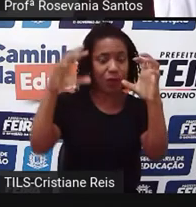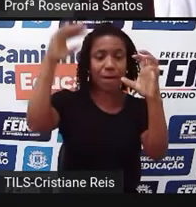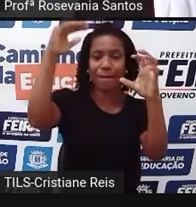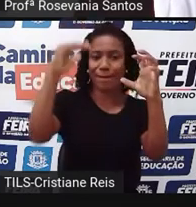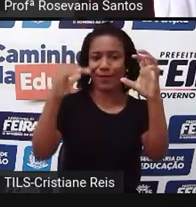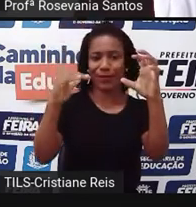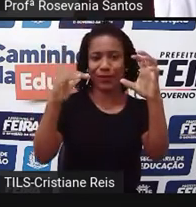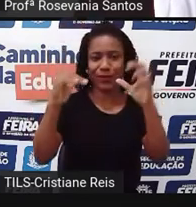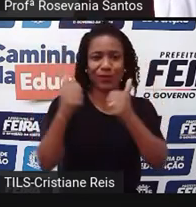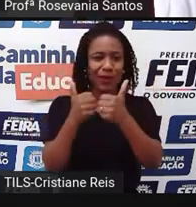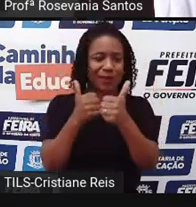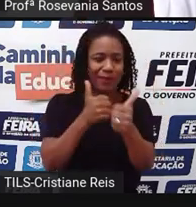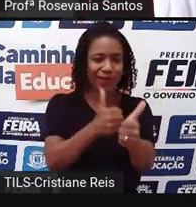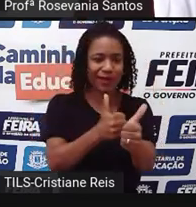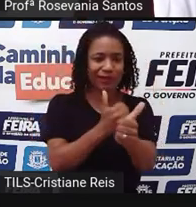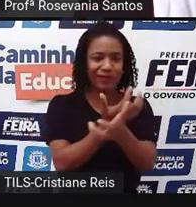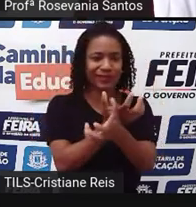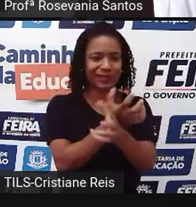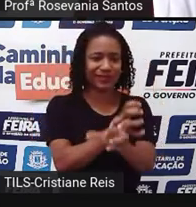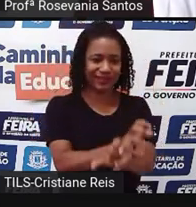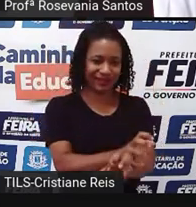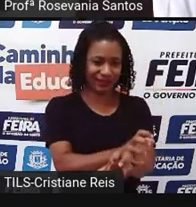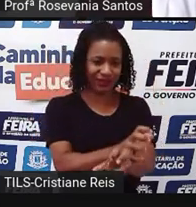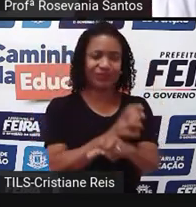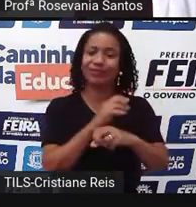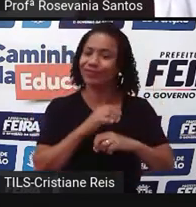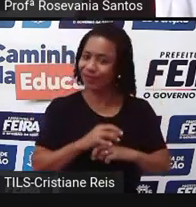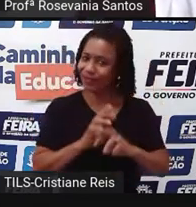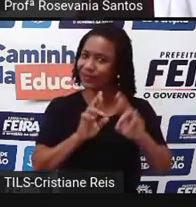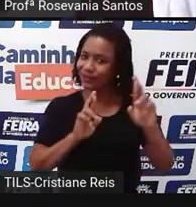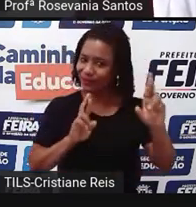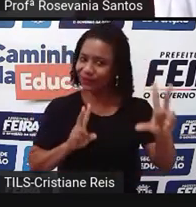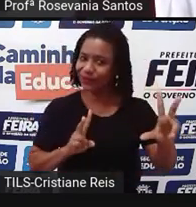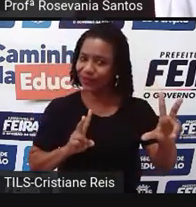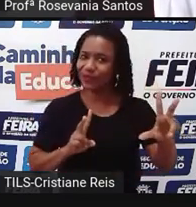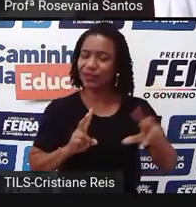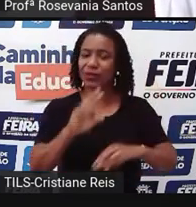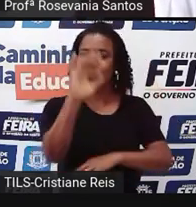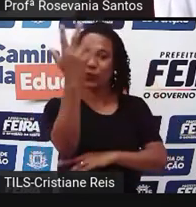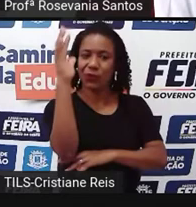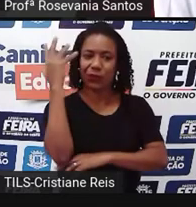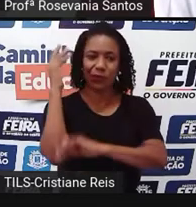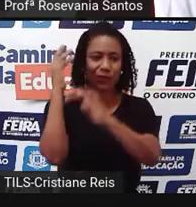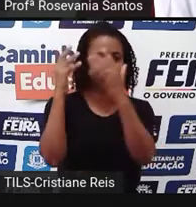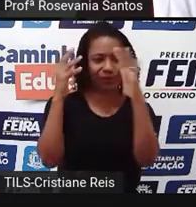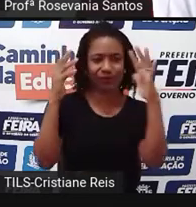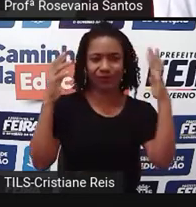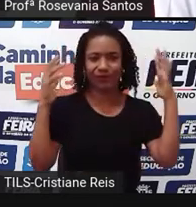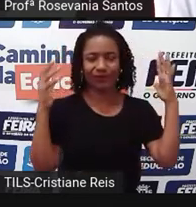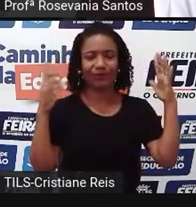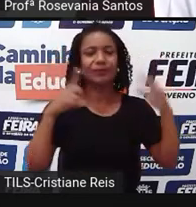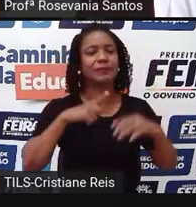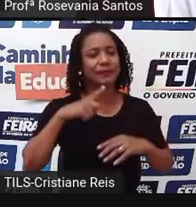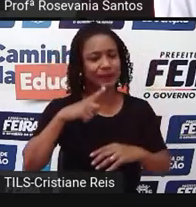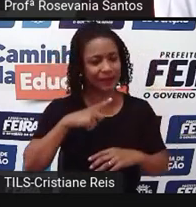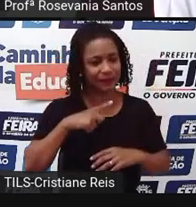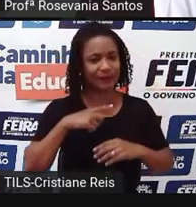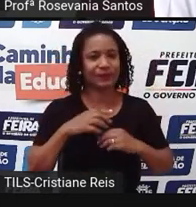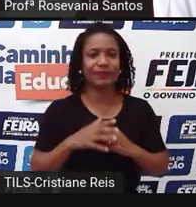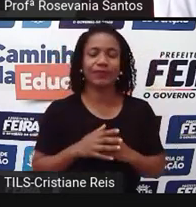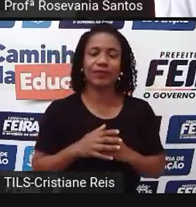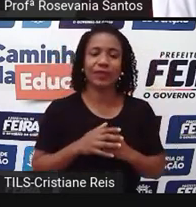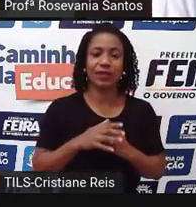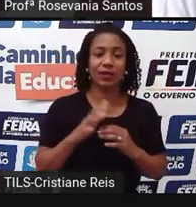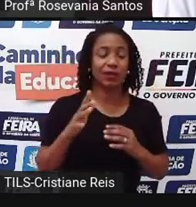mas, ainda assim, totalmente diferente do sertão, pelo fato de ter as próprias matas ali. Então, ela é meio